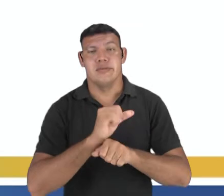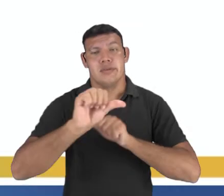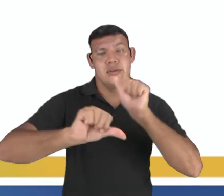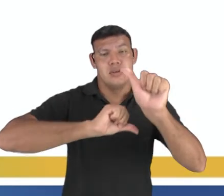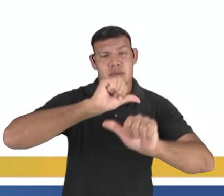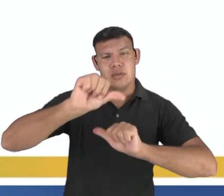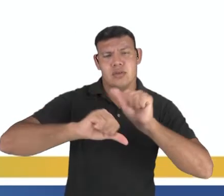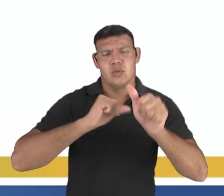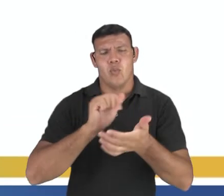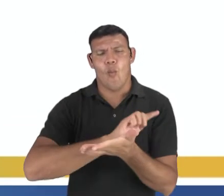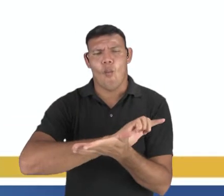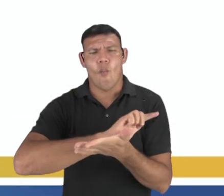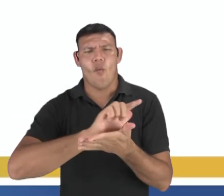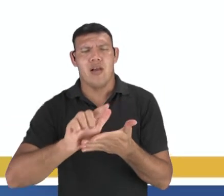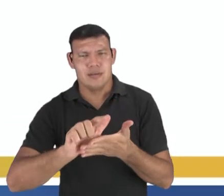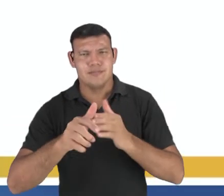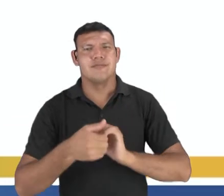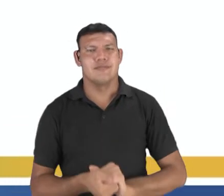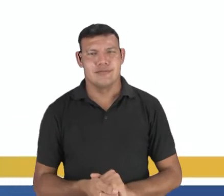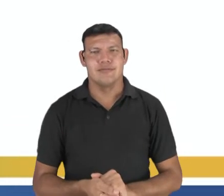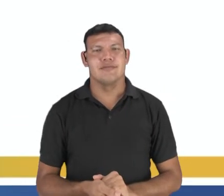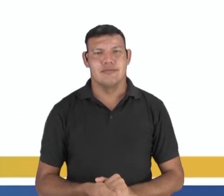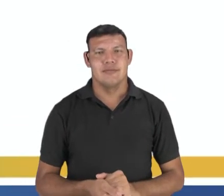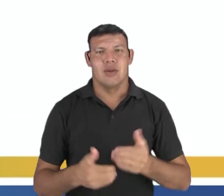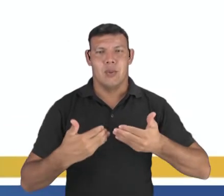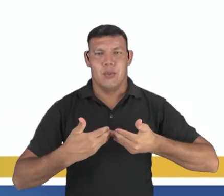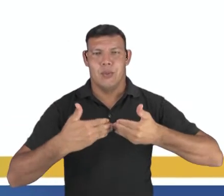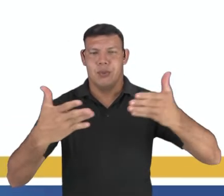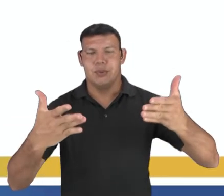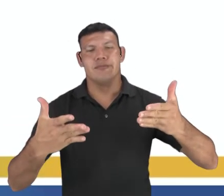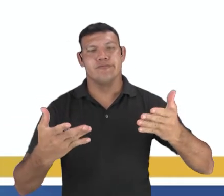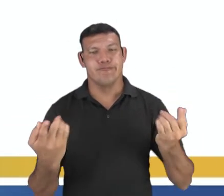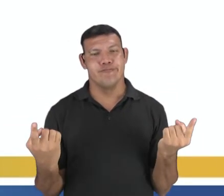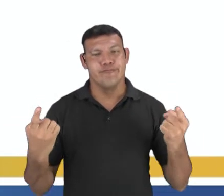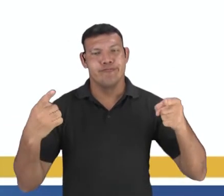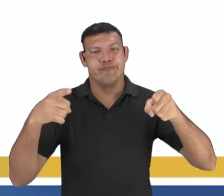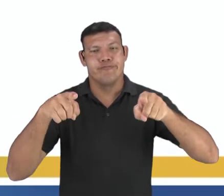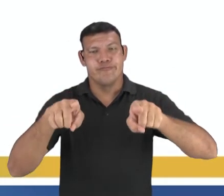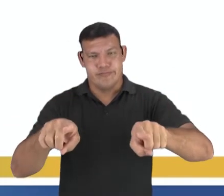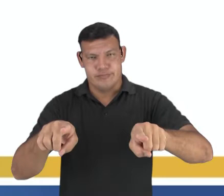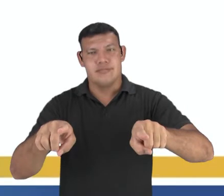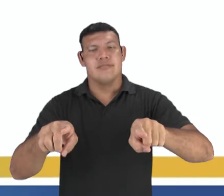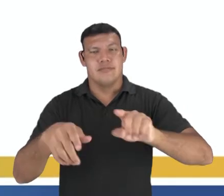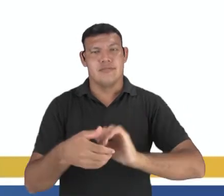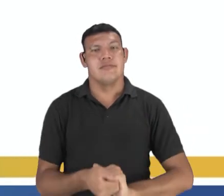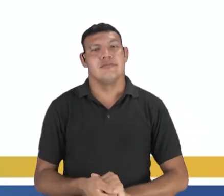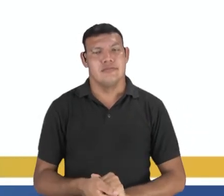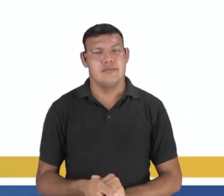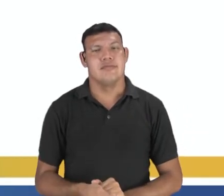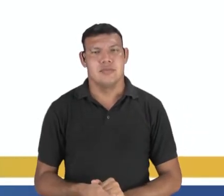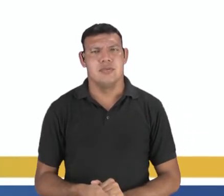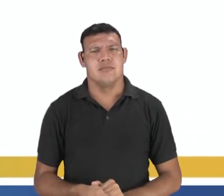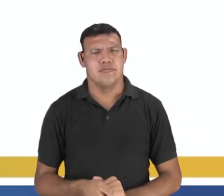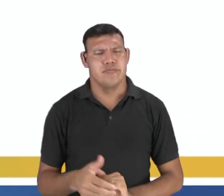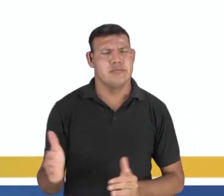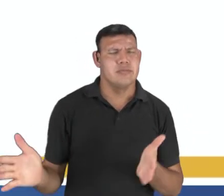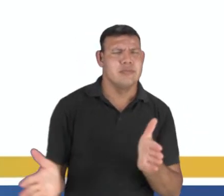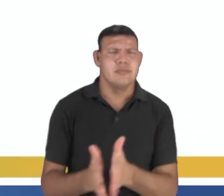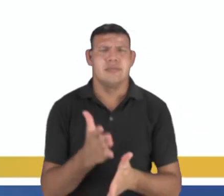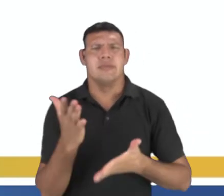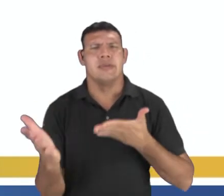digital transformou o ateliê em um estúdio limpo abrindo um espaço mundo paralelo rico de